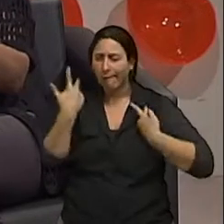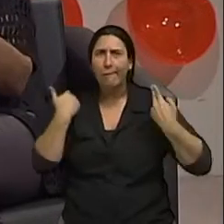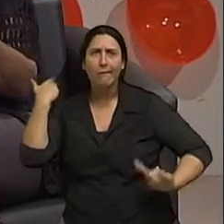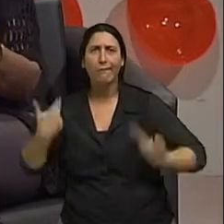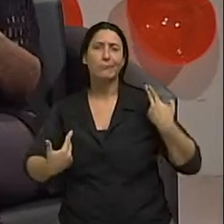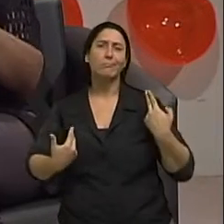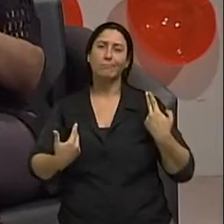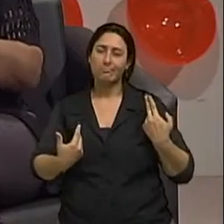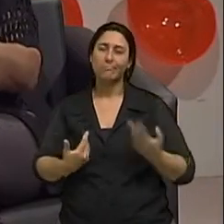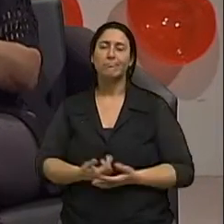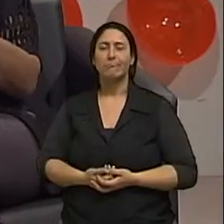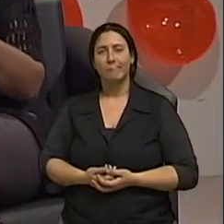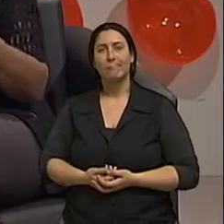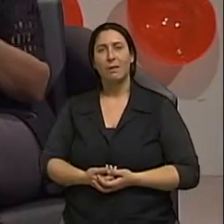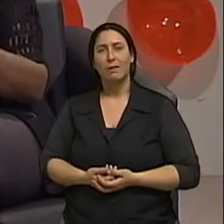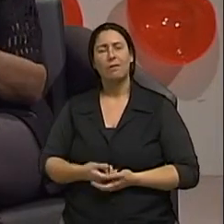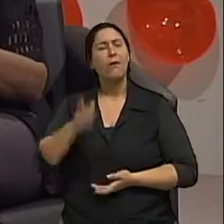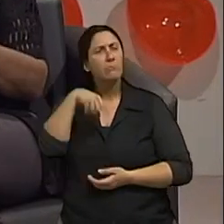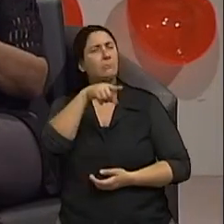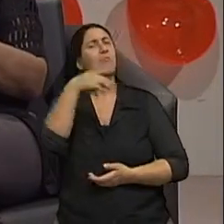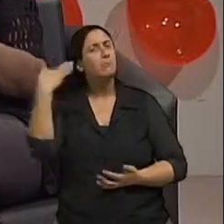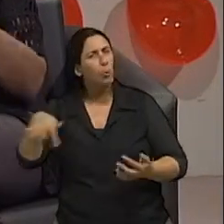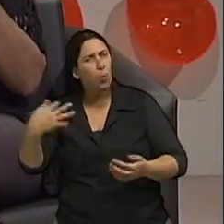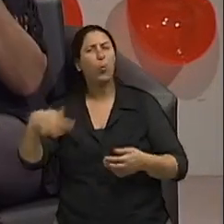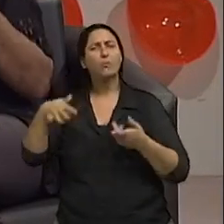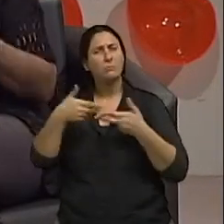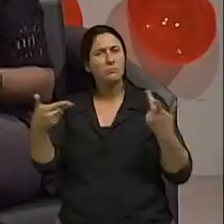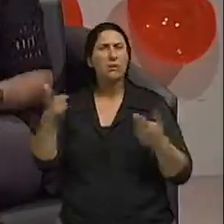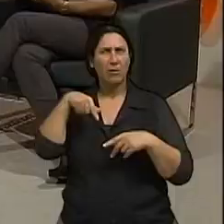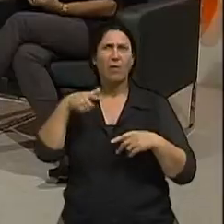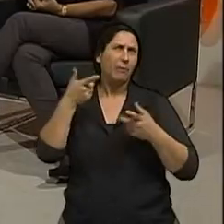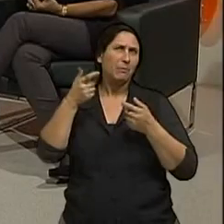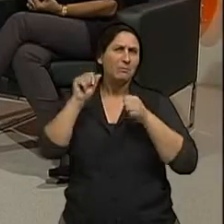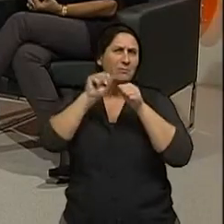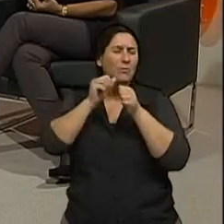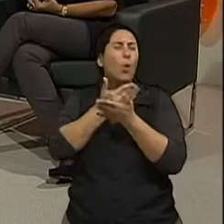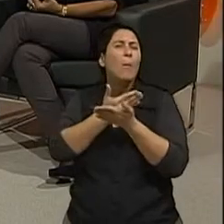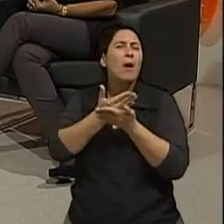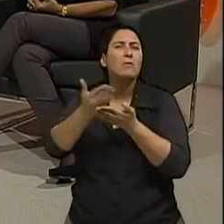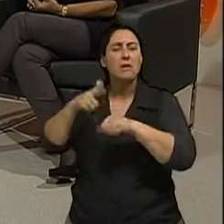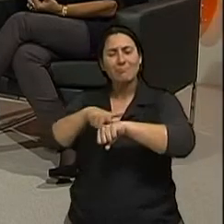na questão da dor ou não dor do incômodo ou não normalmente é indolor quando começa